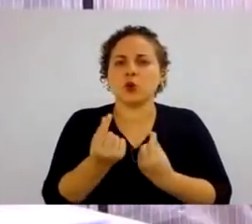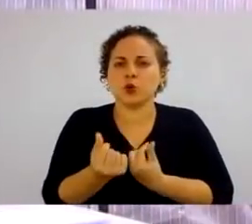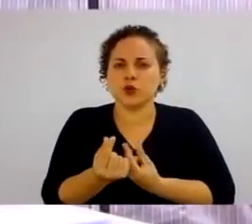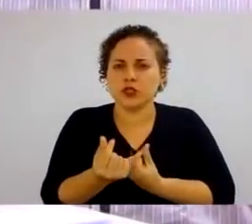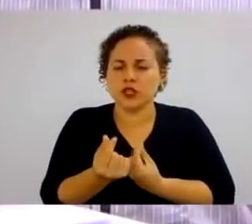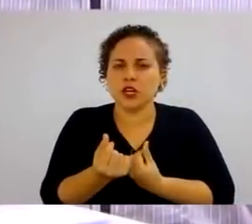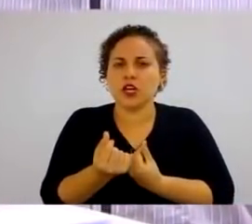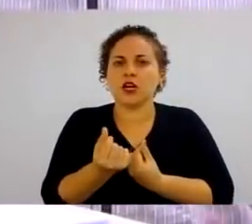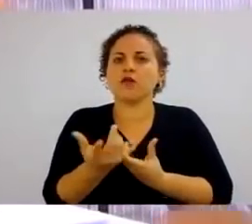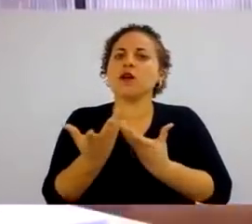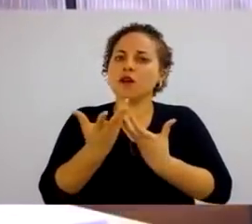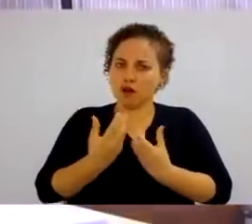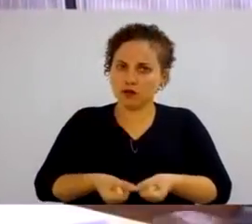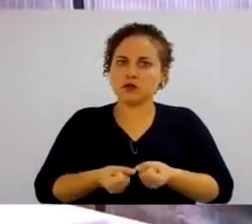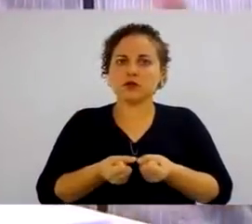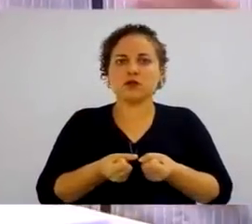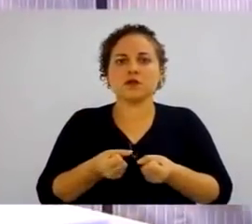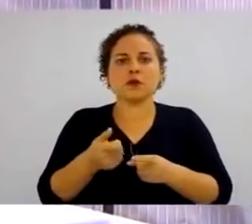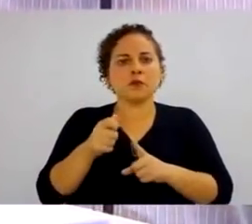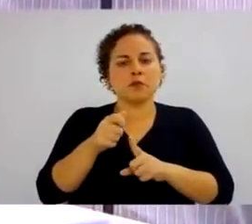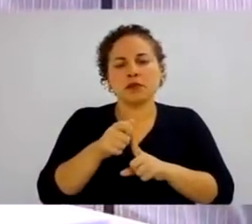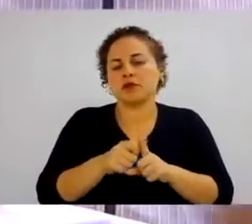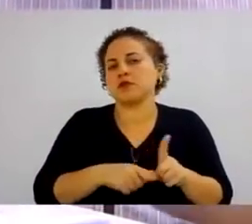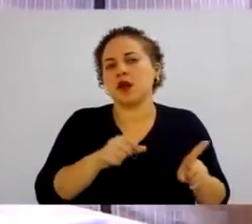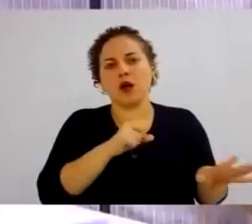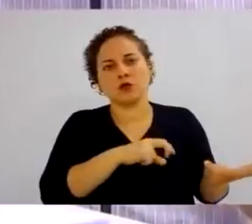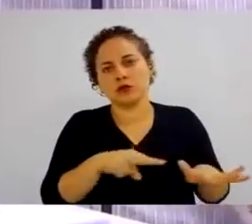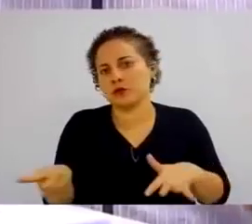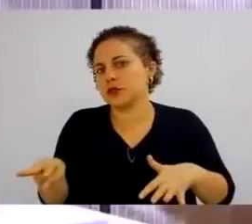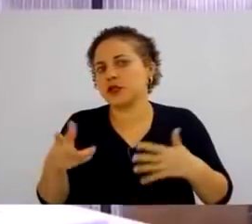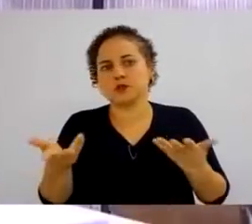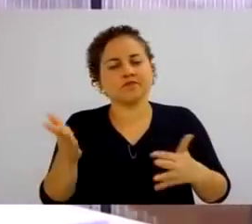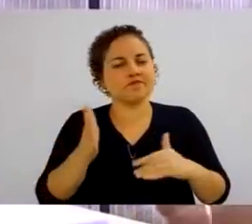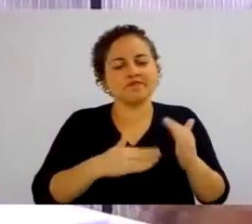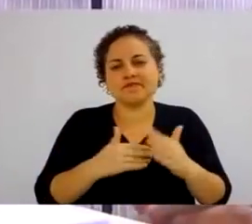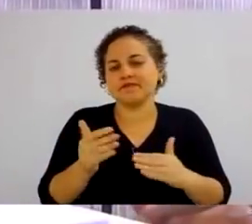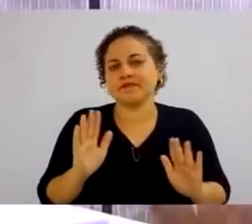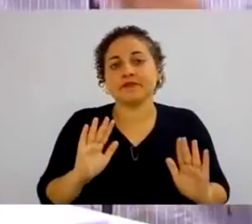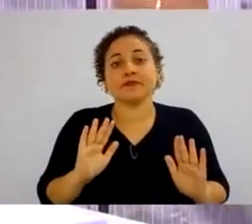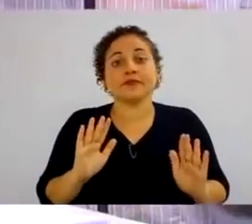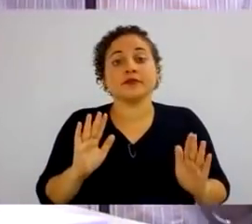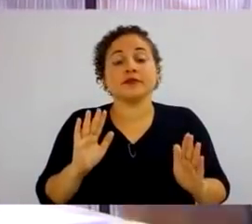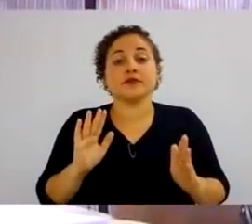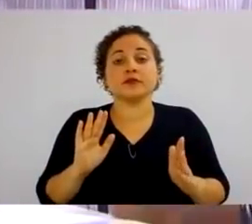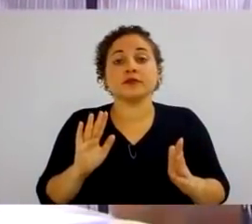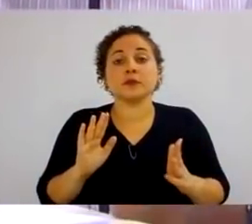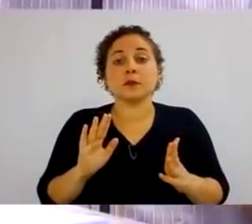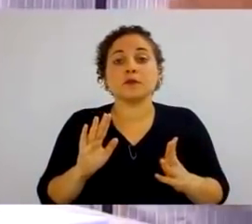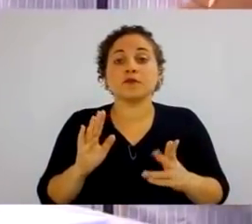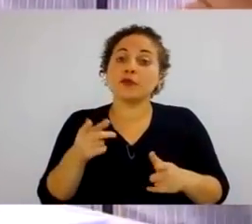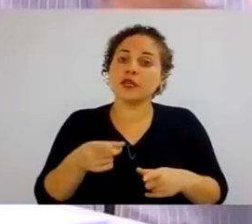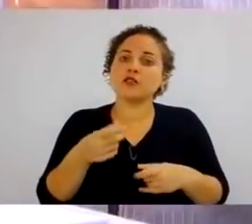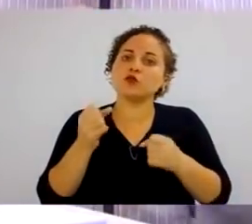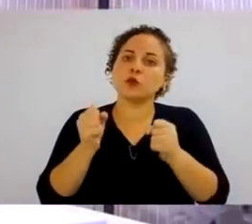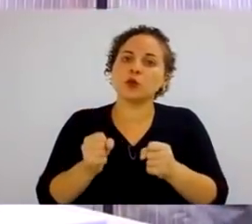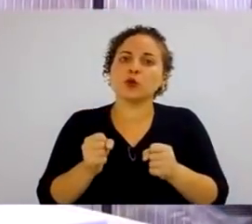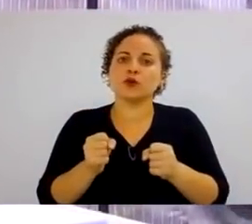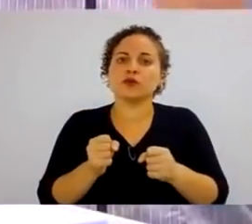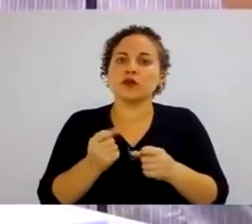de dinheiro que ele recebe, mensal ou semanalmente, enfim. Isto corresponde ao poder